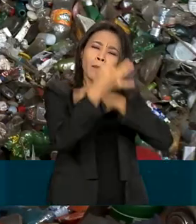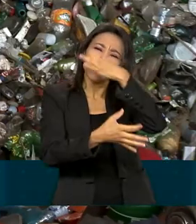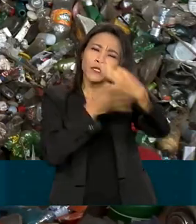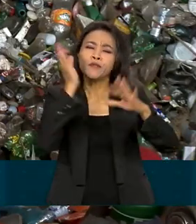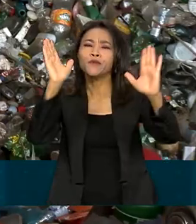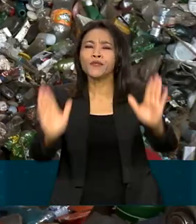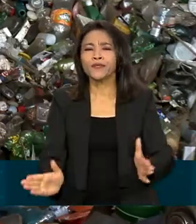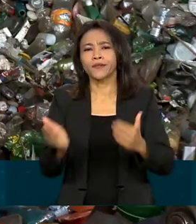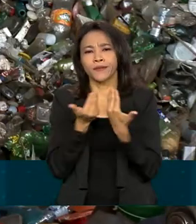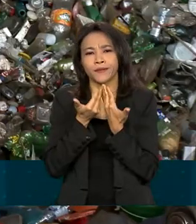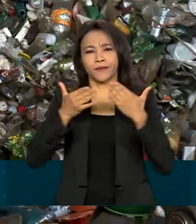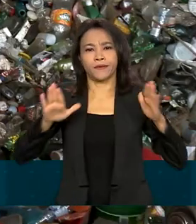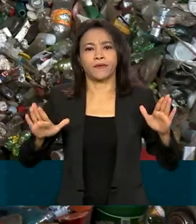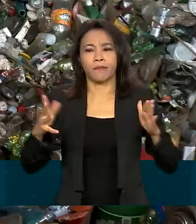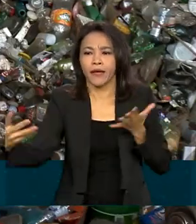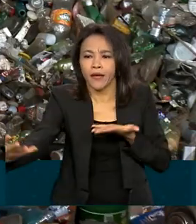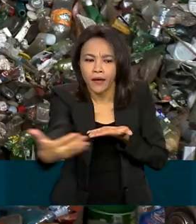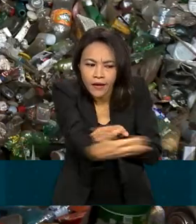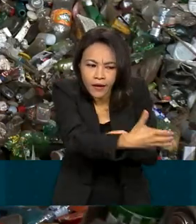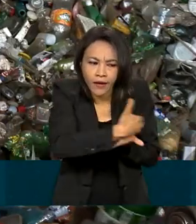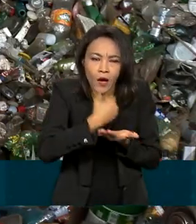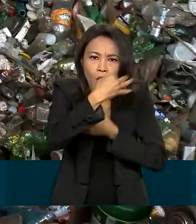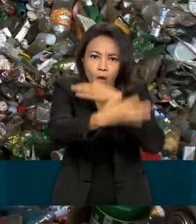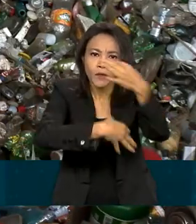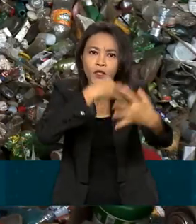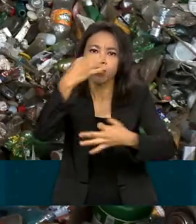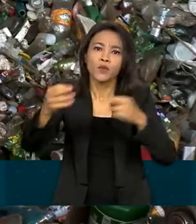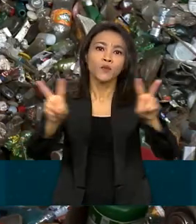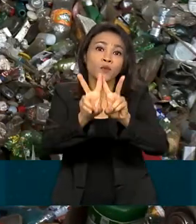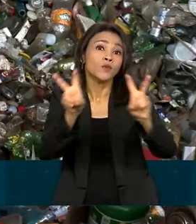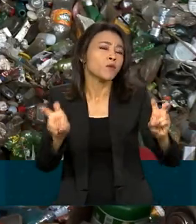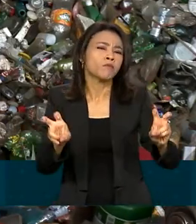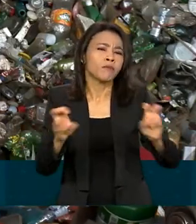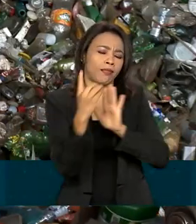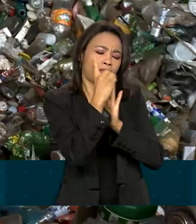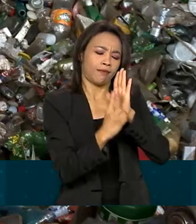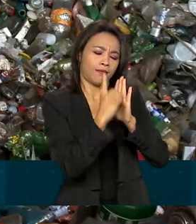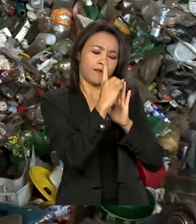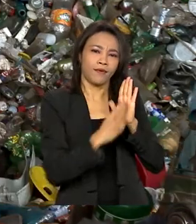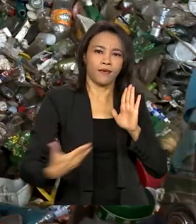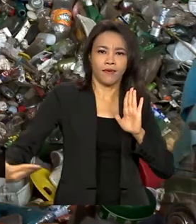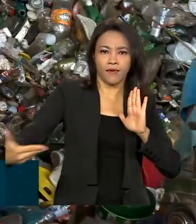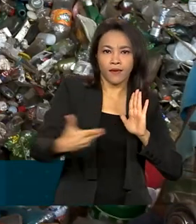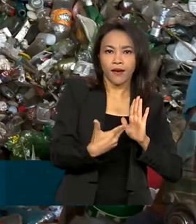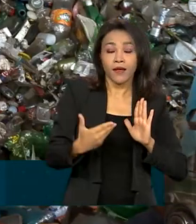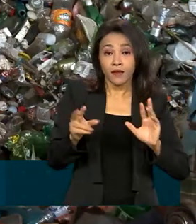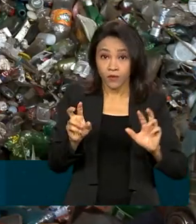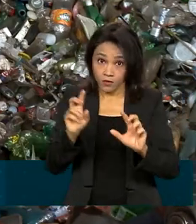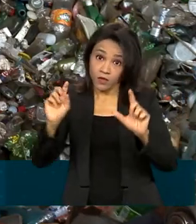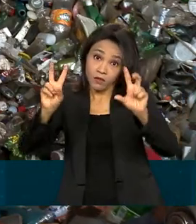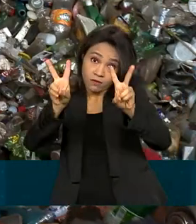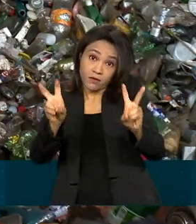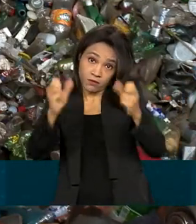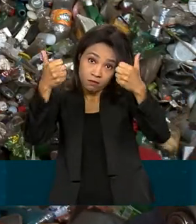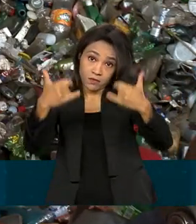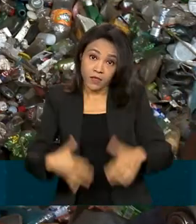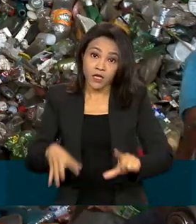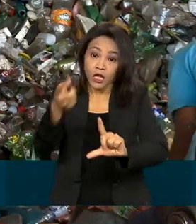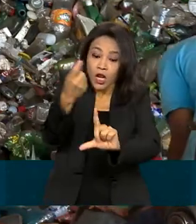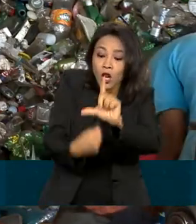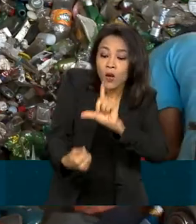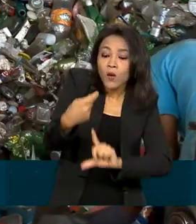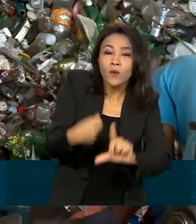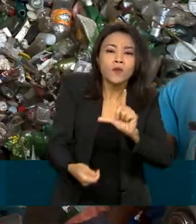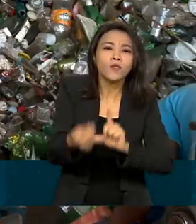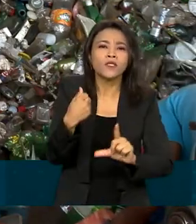aberta para acolher sugestões da sociedade sobre o decreto que institui o sistema de logística reversa de embalagens